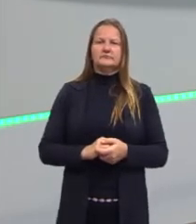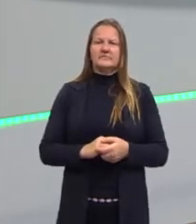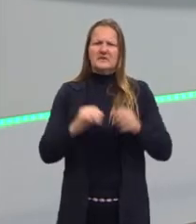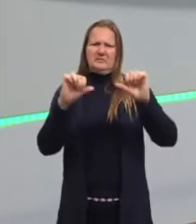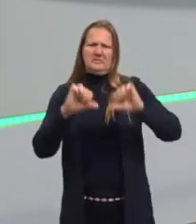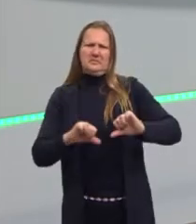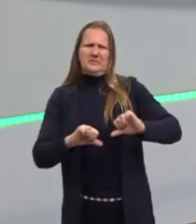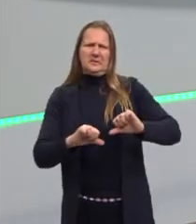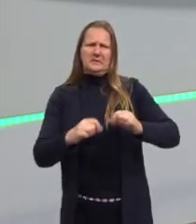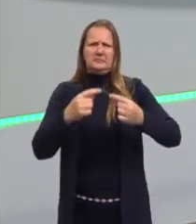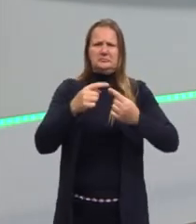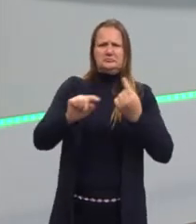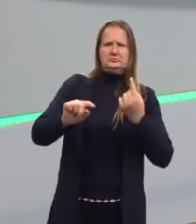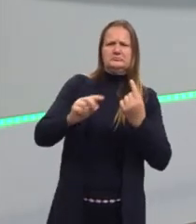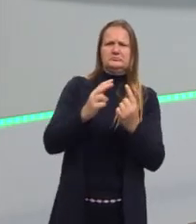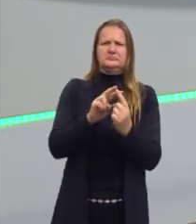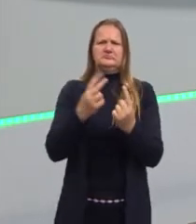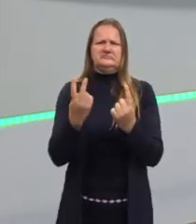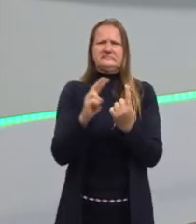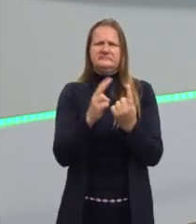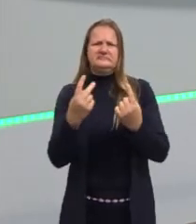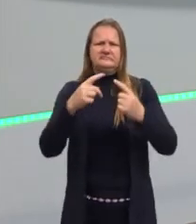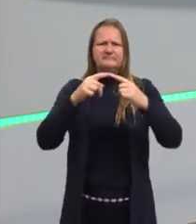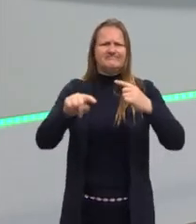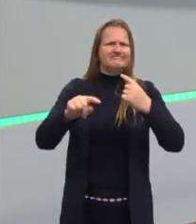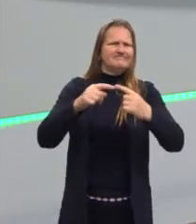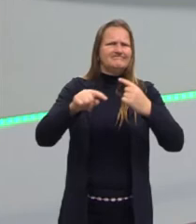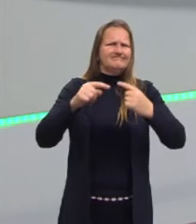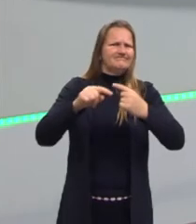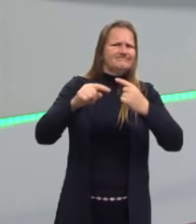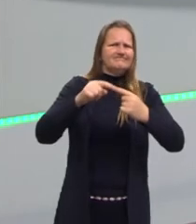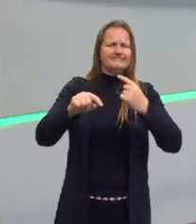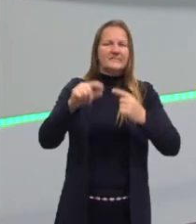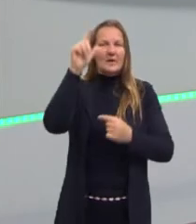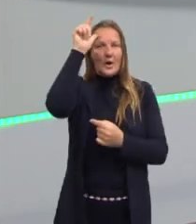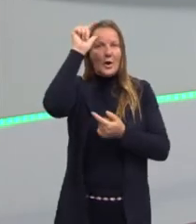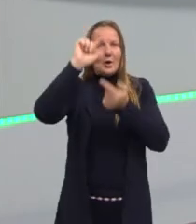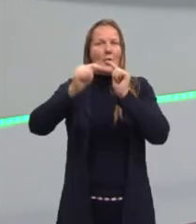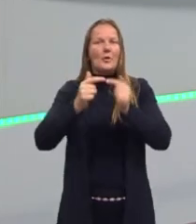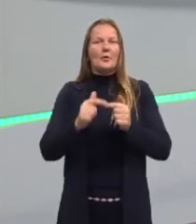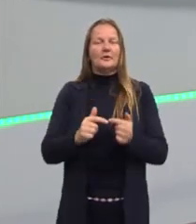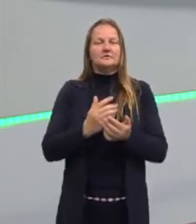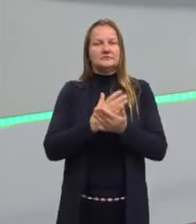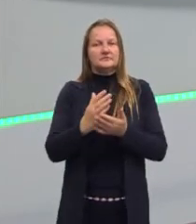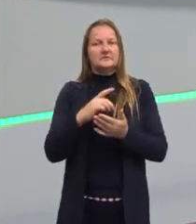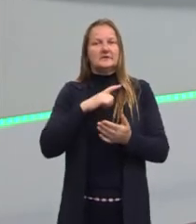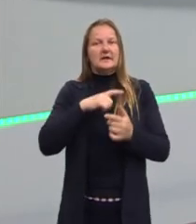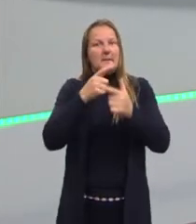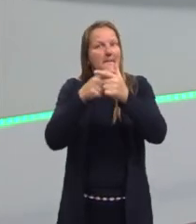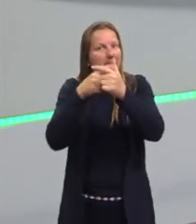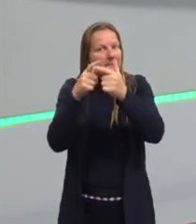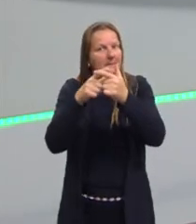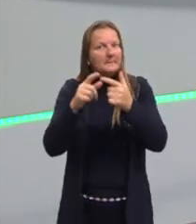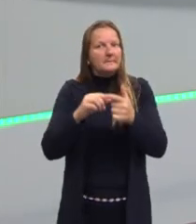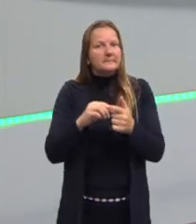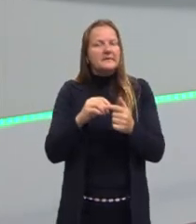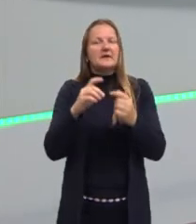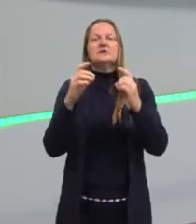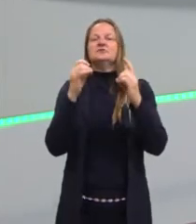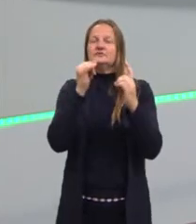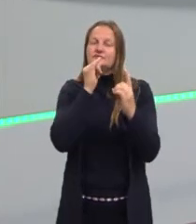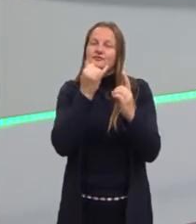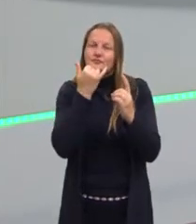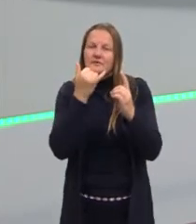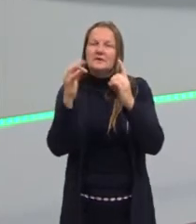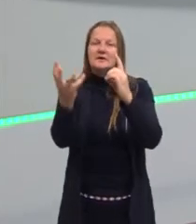animal racional, eu parto a discussão desse ponto. Então a lógica tem esses problemas, desculpa, a dialética